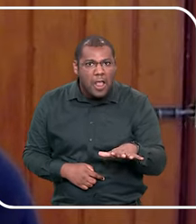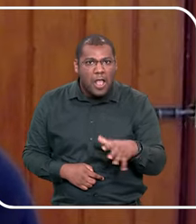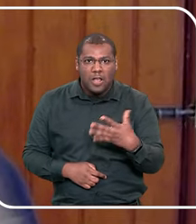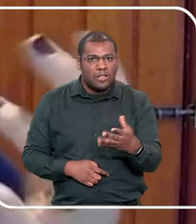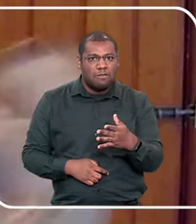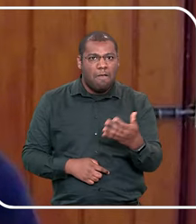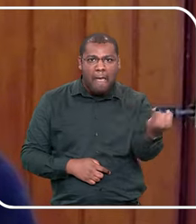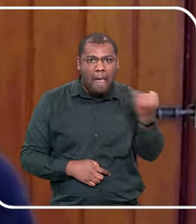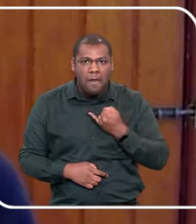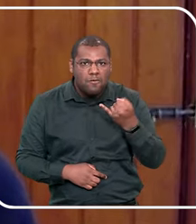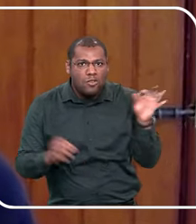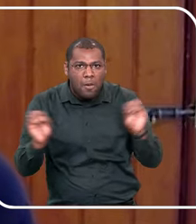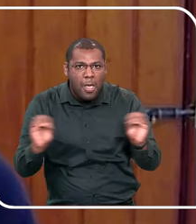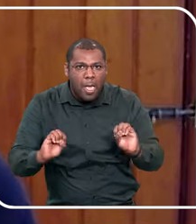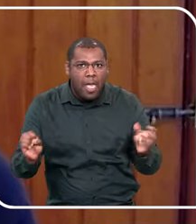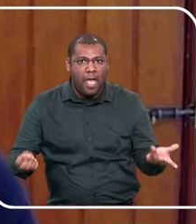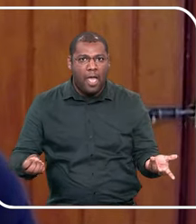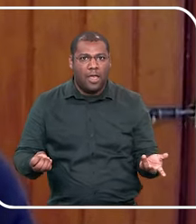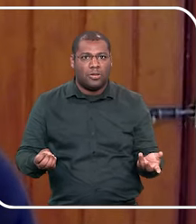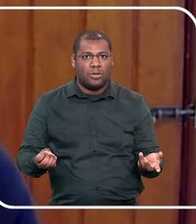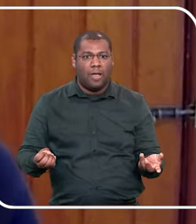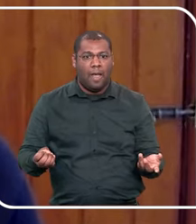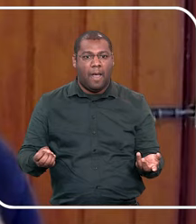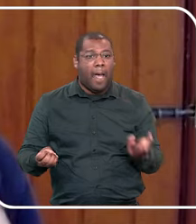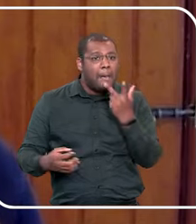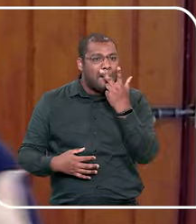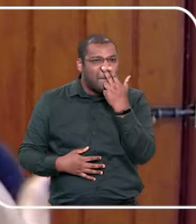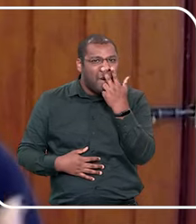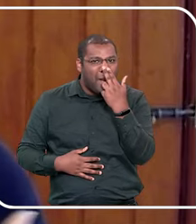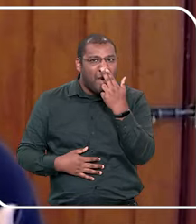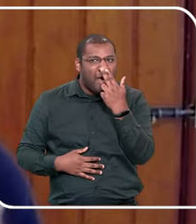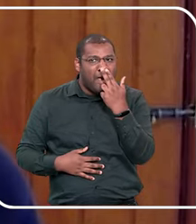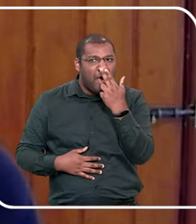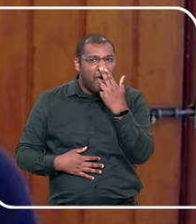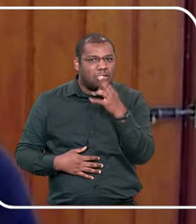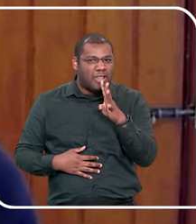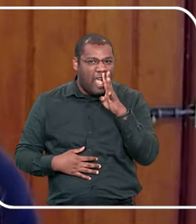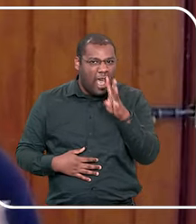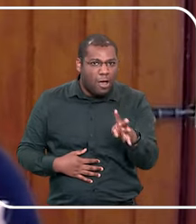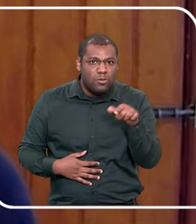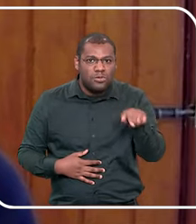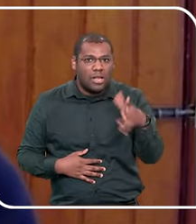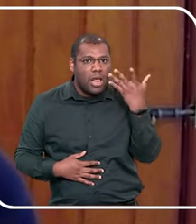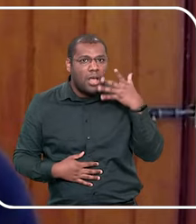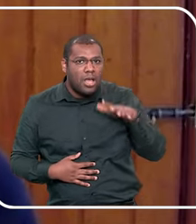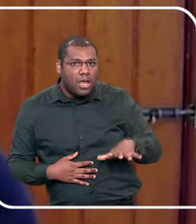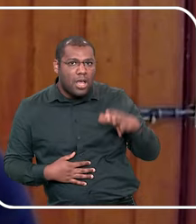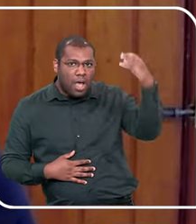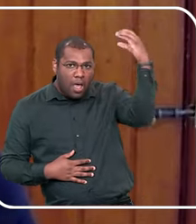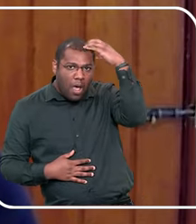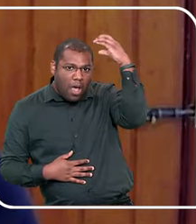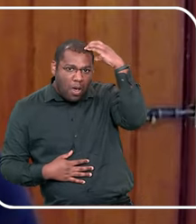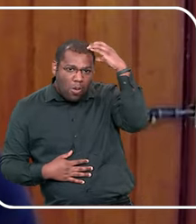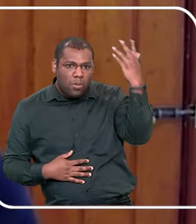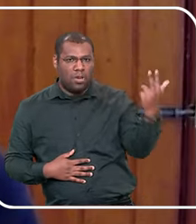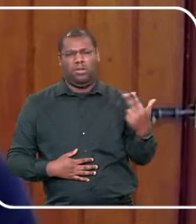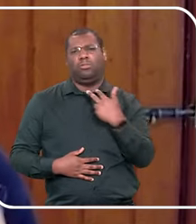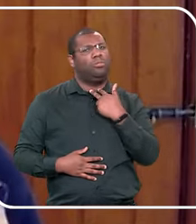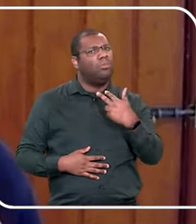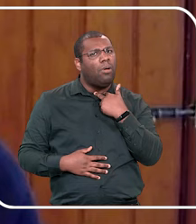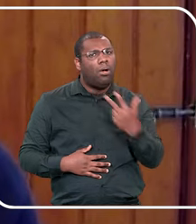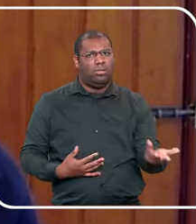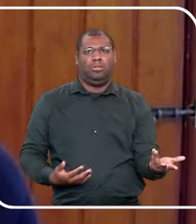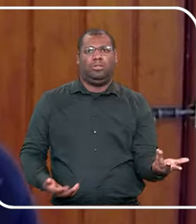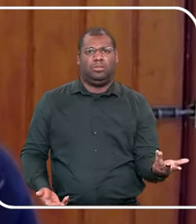culpa pra criança, que é um sentimento que ela já vem recheada, né? Ela já tá cheia, transbordando do sentimento de culpa quando ela sofreu o abuso.